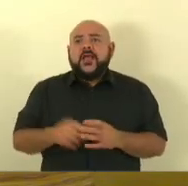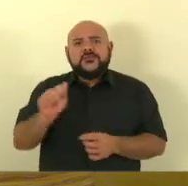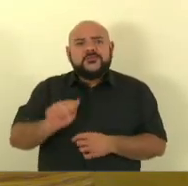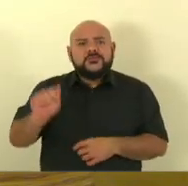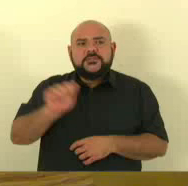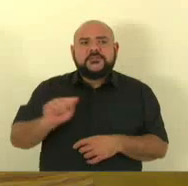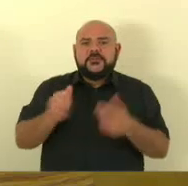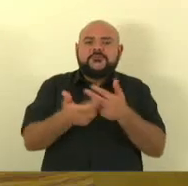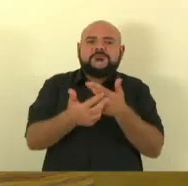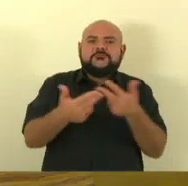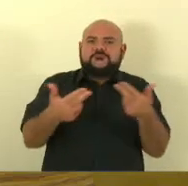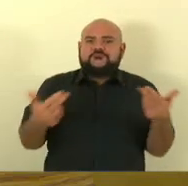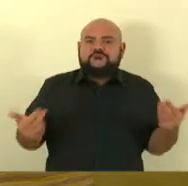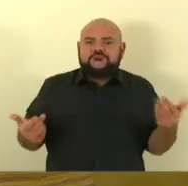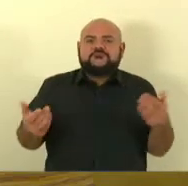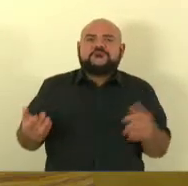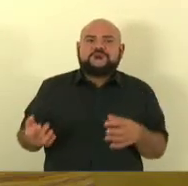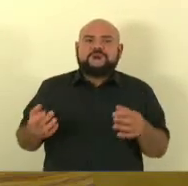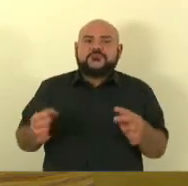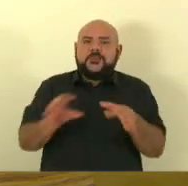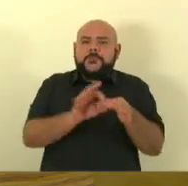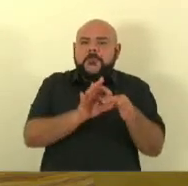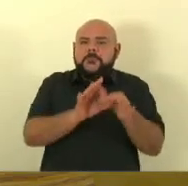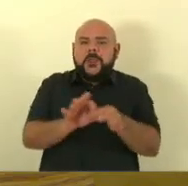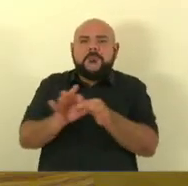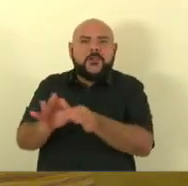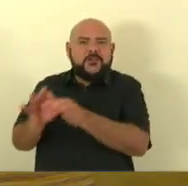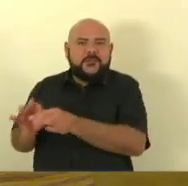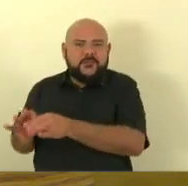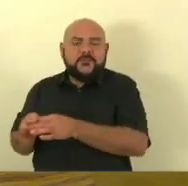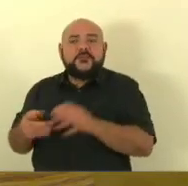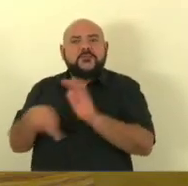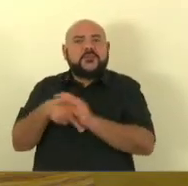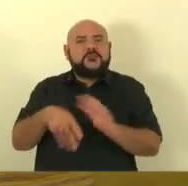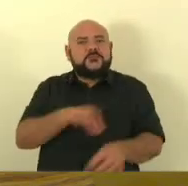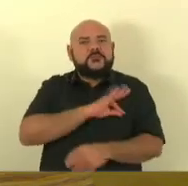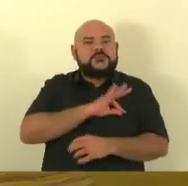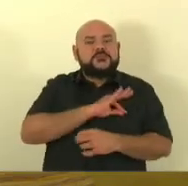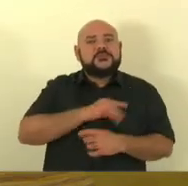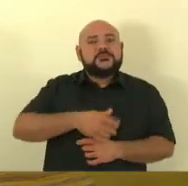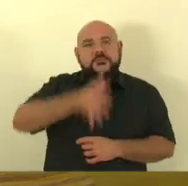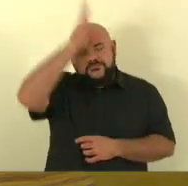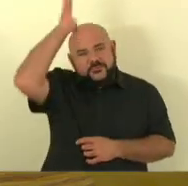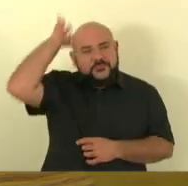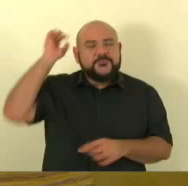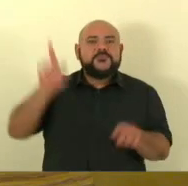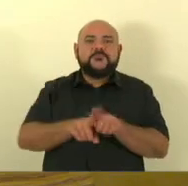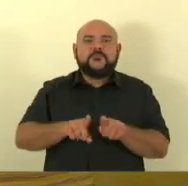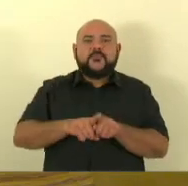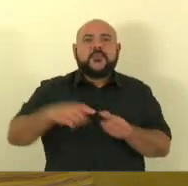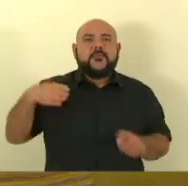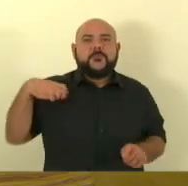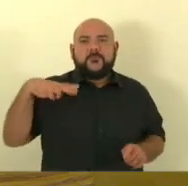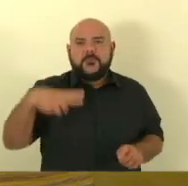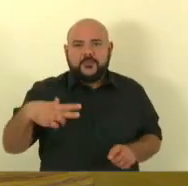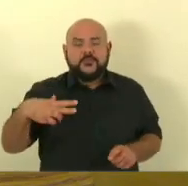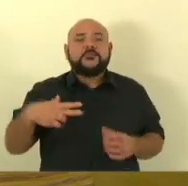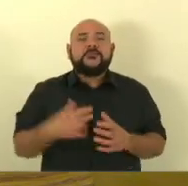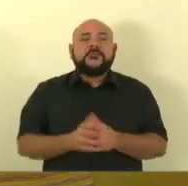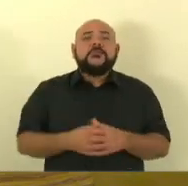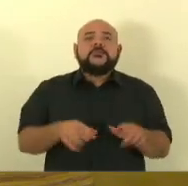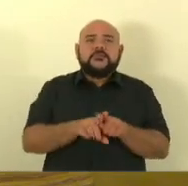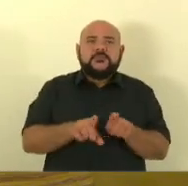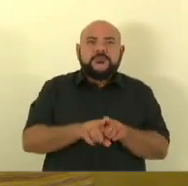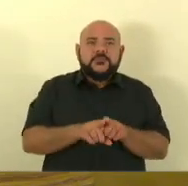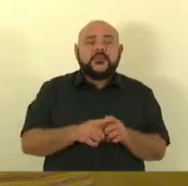dos Policiais Militares e Bombeiros Militares e Pensionistas Reformados, Associação dos Bombeiros Militares,